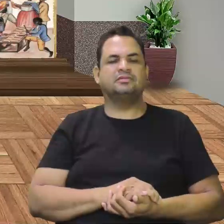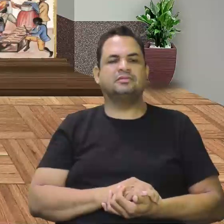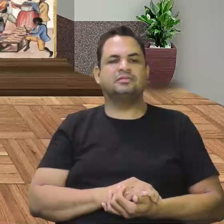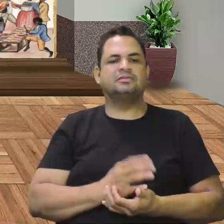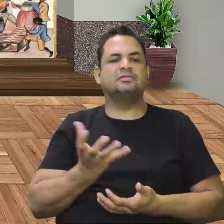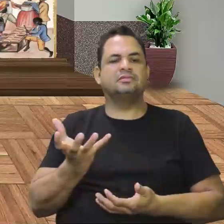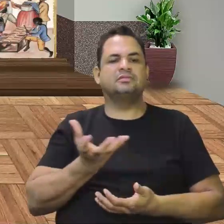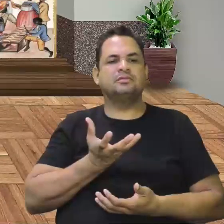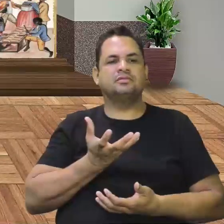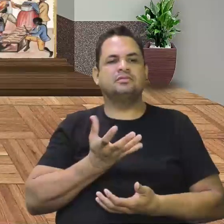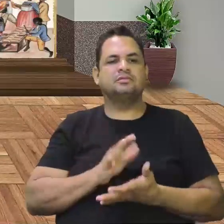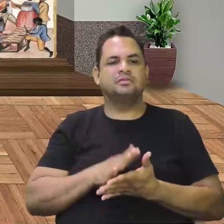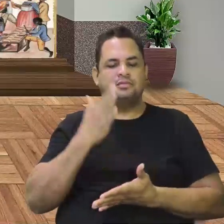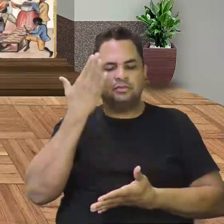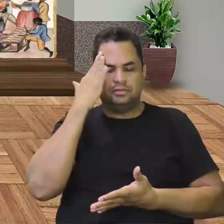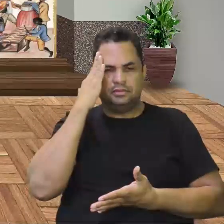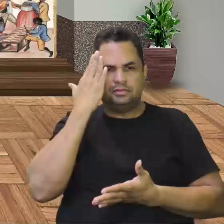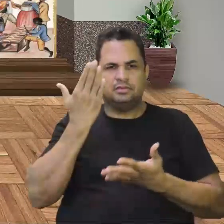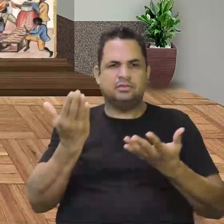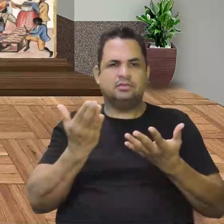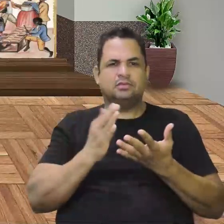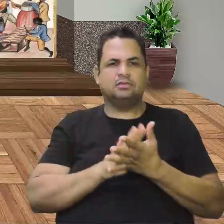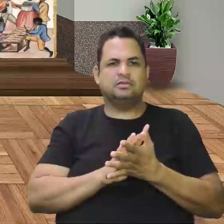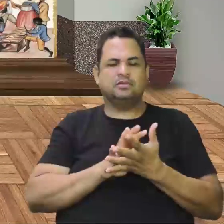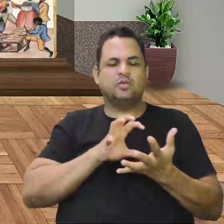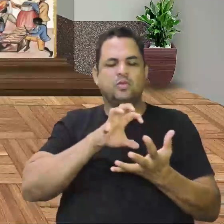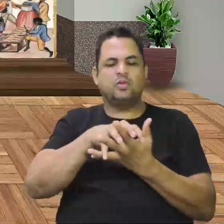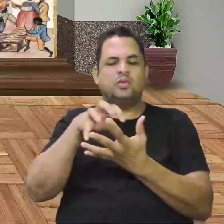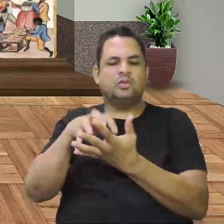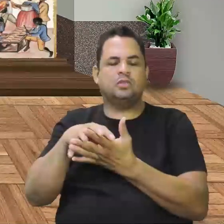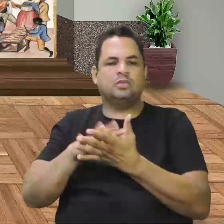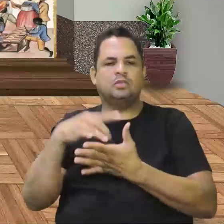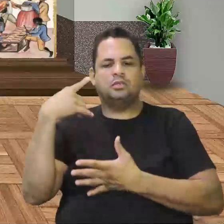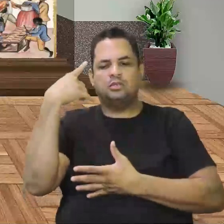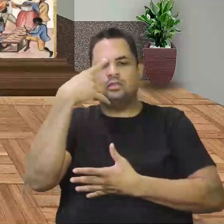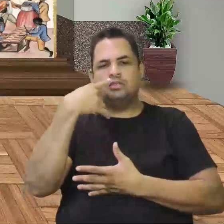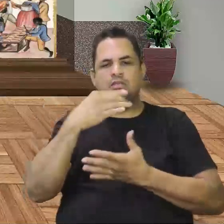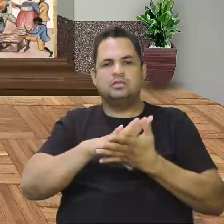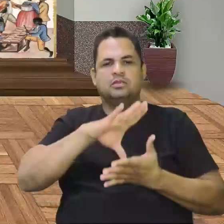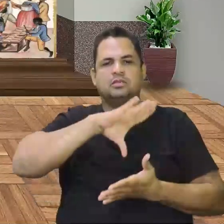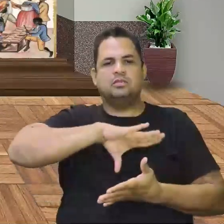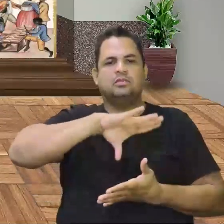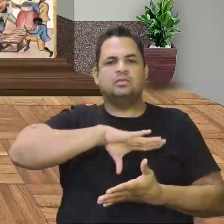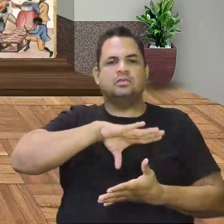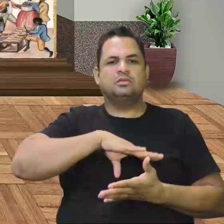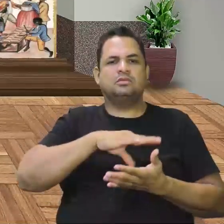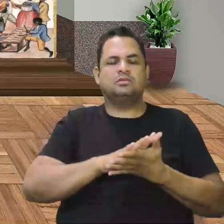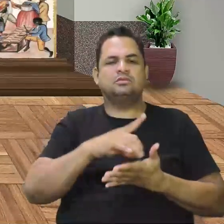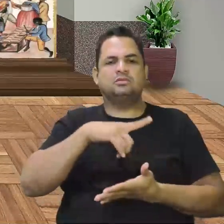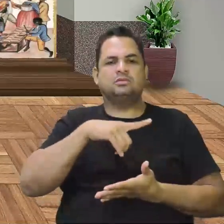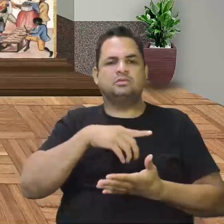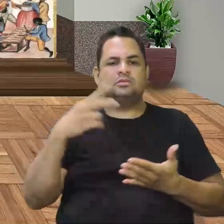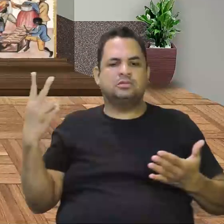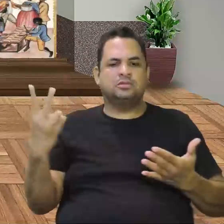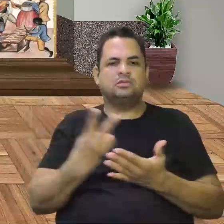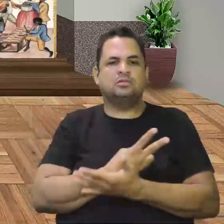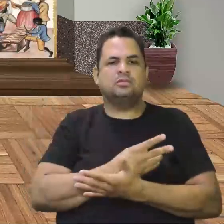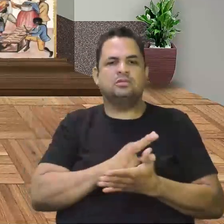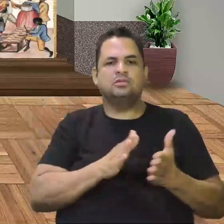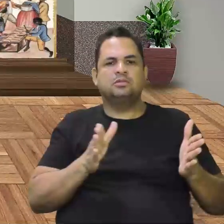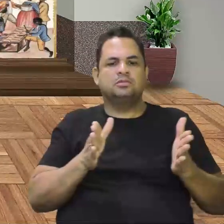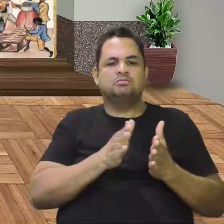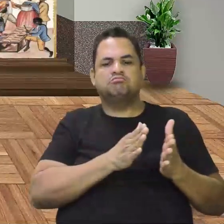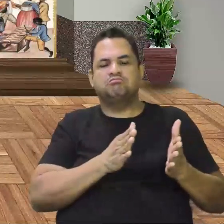eu quero que vocês entendam. Que a colonização espanhola e portuguesa, por mais que elas tenham acontecido no mesmo período, elas têm